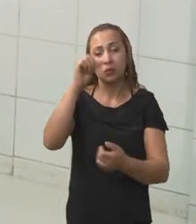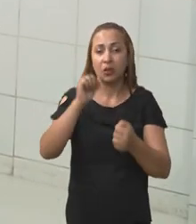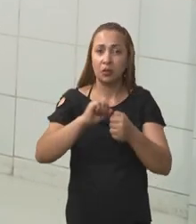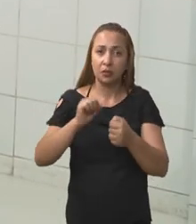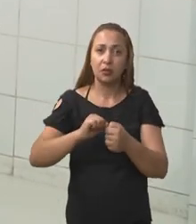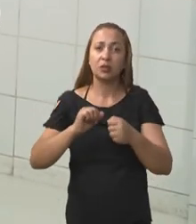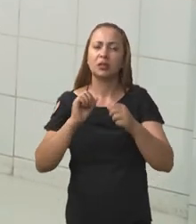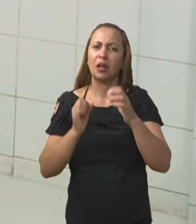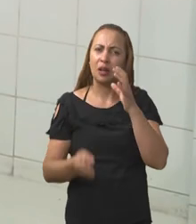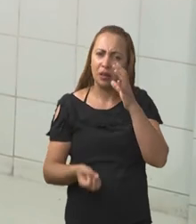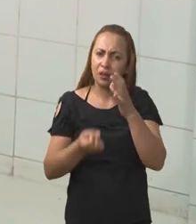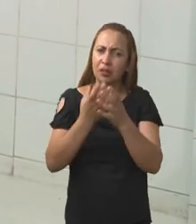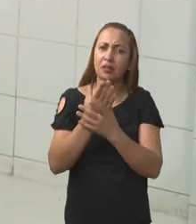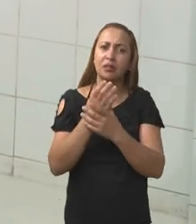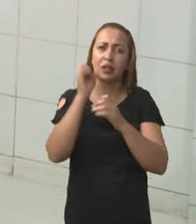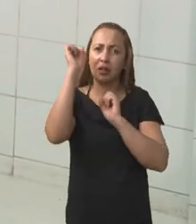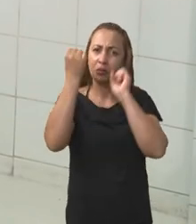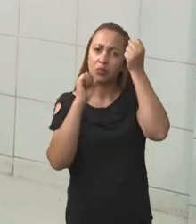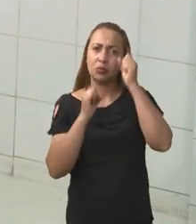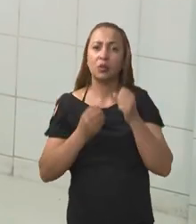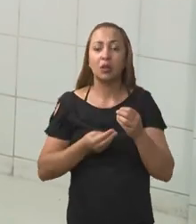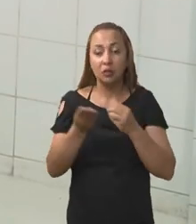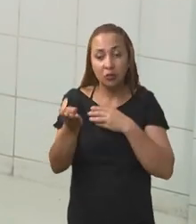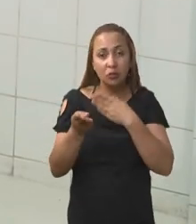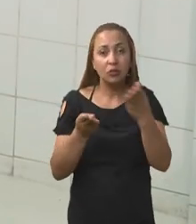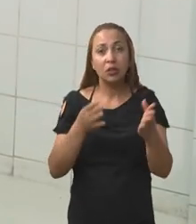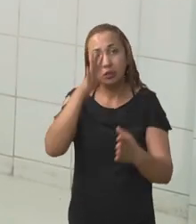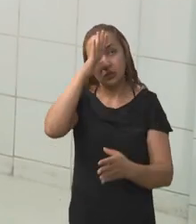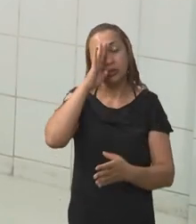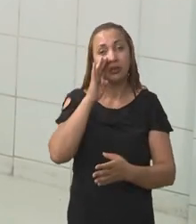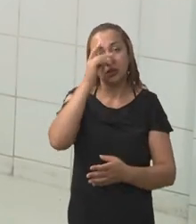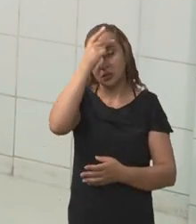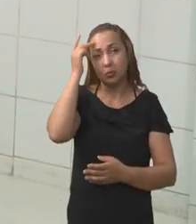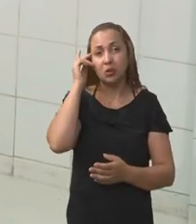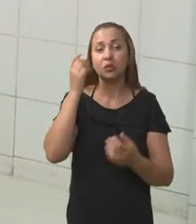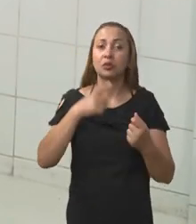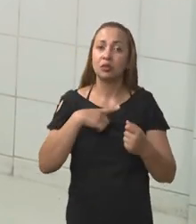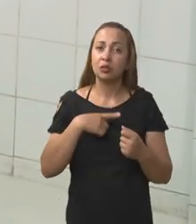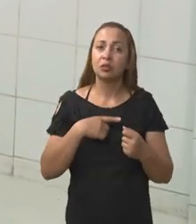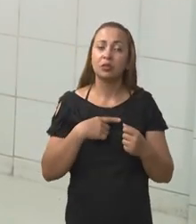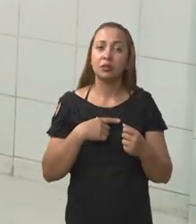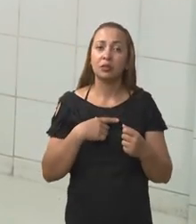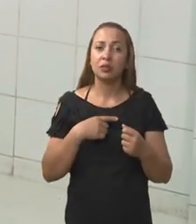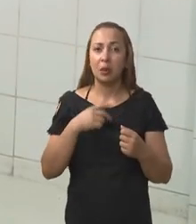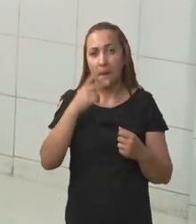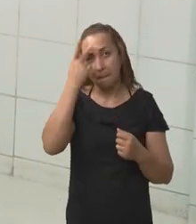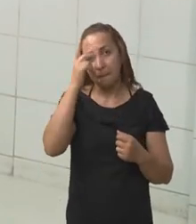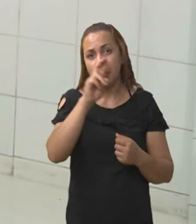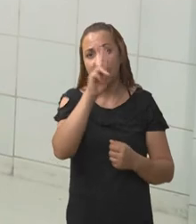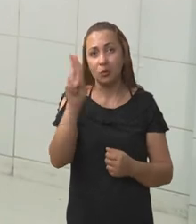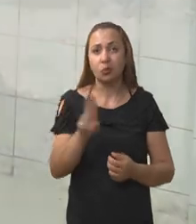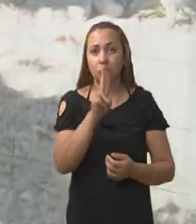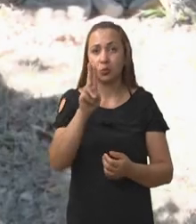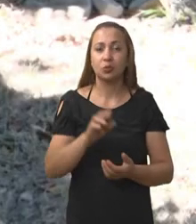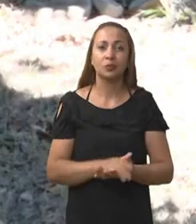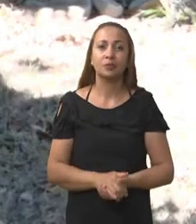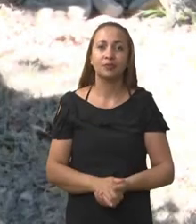confeccionar e fornecer esses dispositivos nos casos dos pacientes que houvesse a indicação para seu uso.